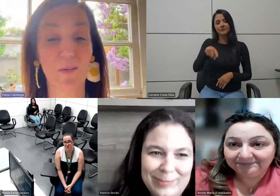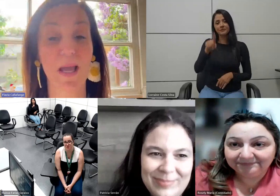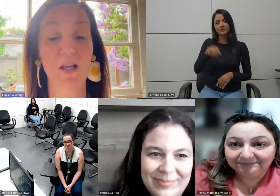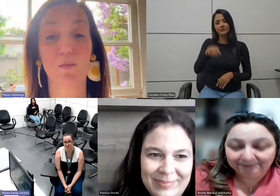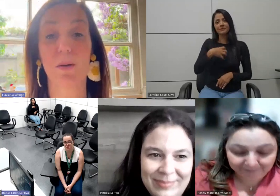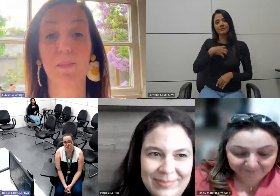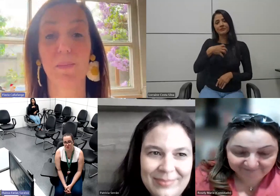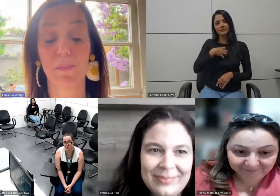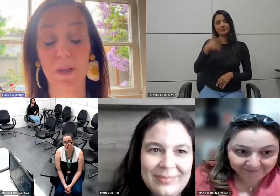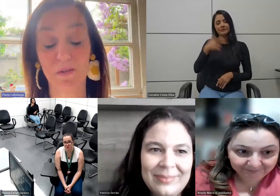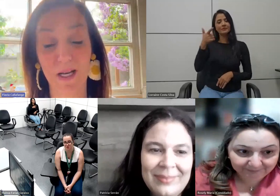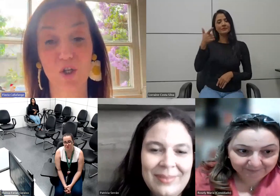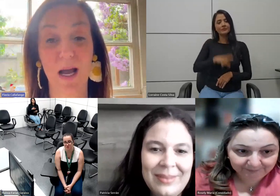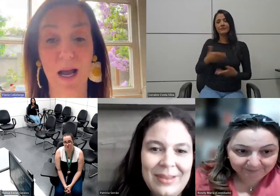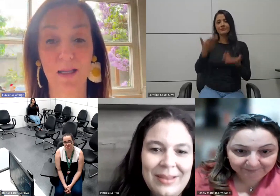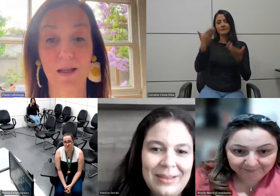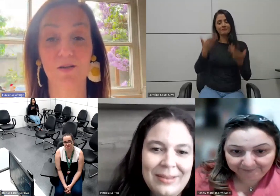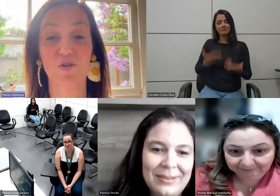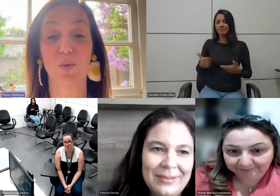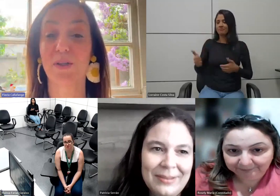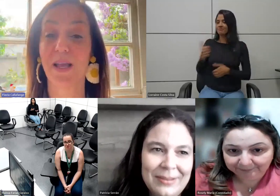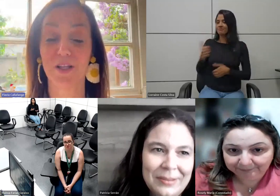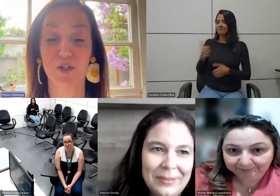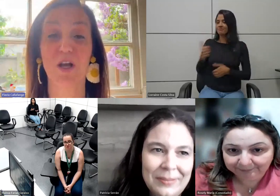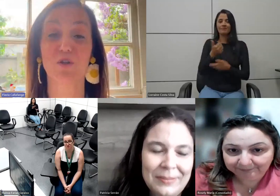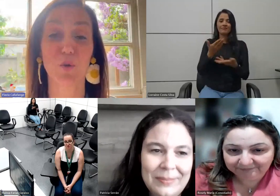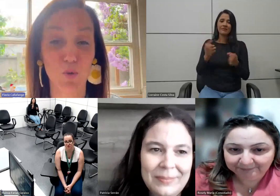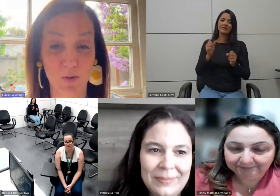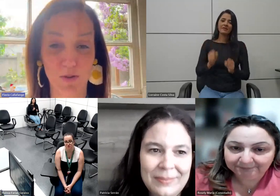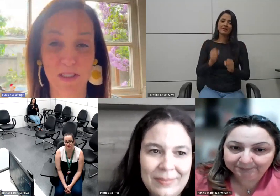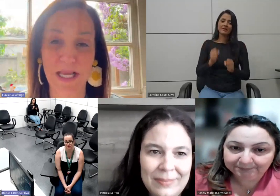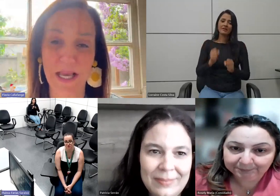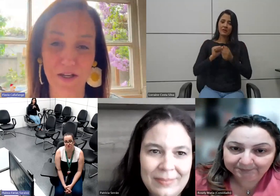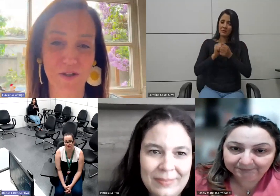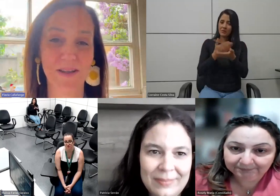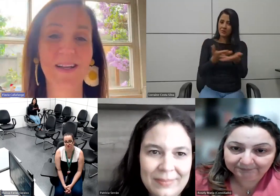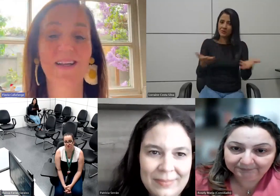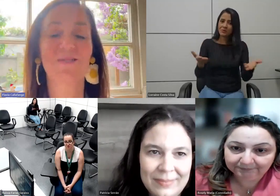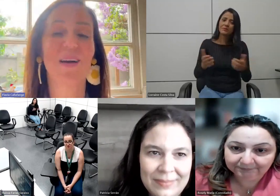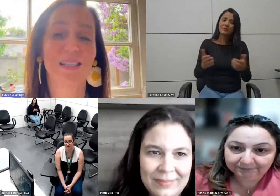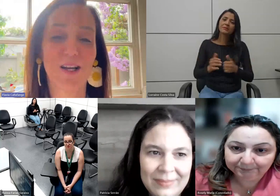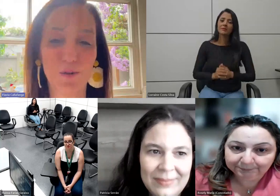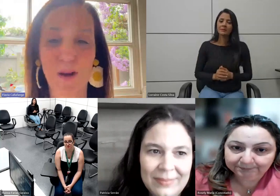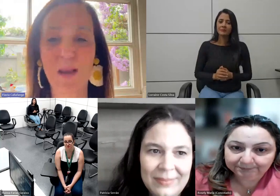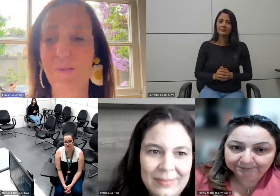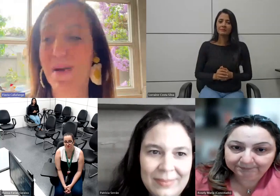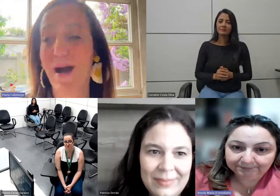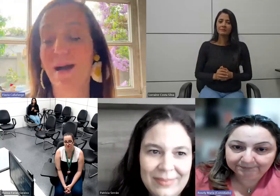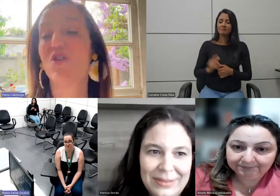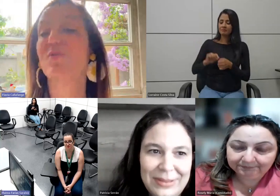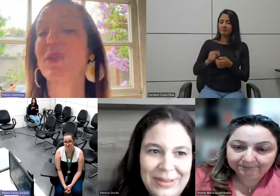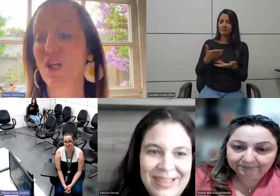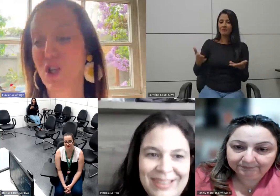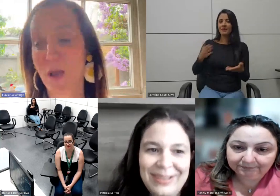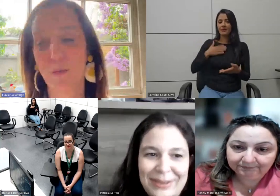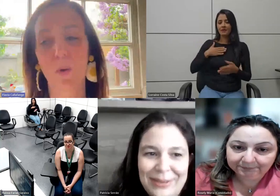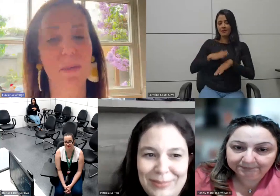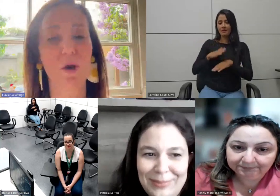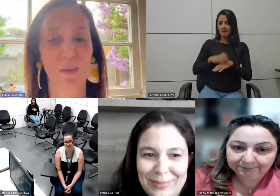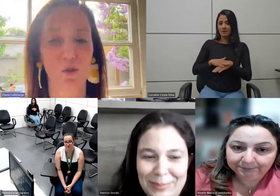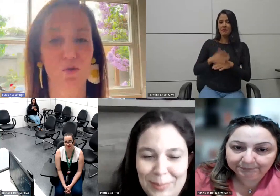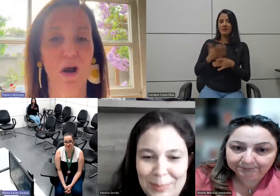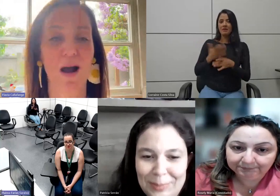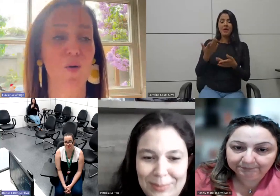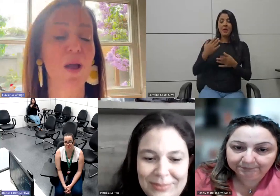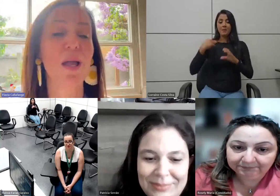me sinto novamente uma privilegiada de poder estar junto a vocês fazendo a minha parte deixei